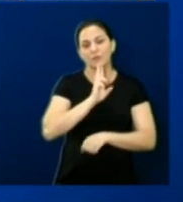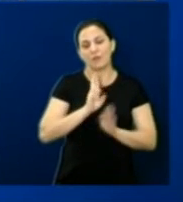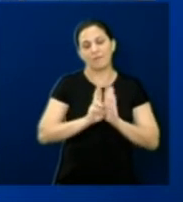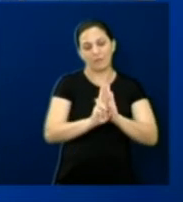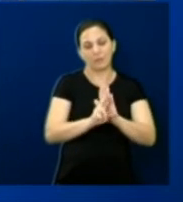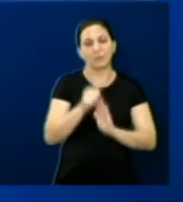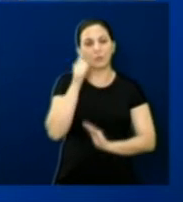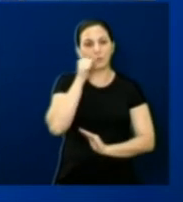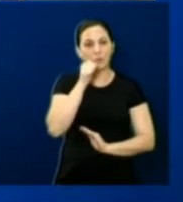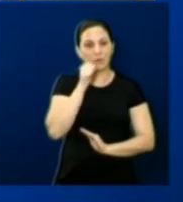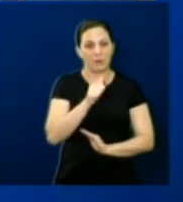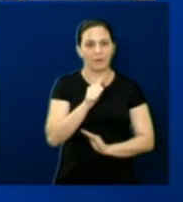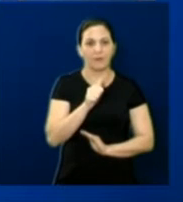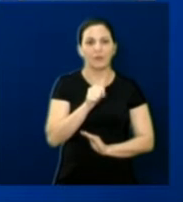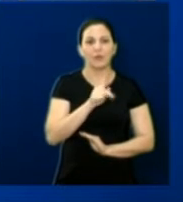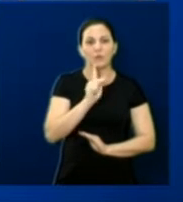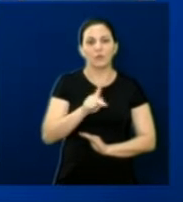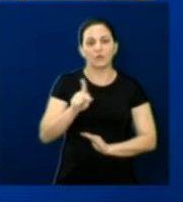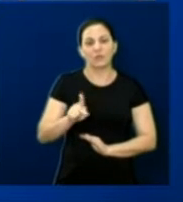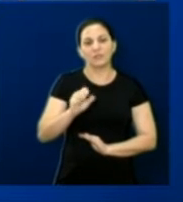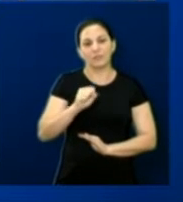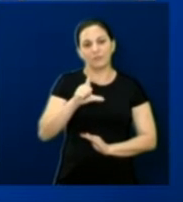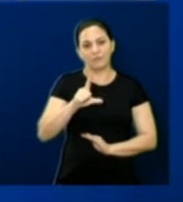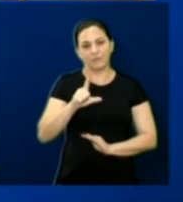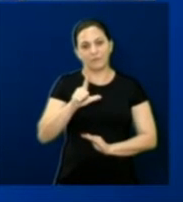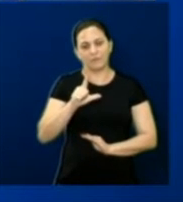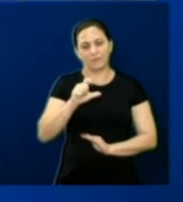professora Eliette Safioli,